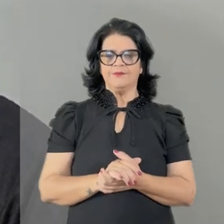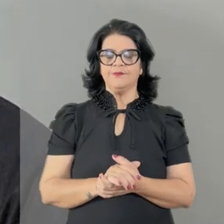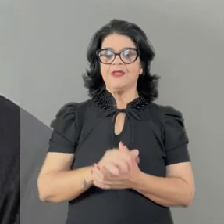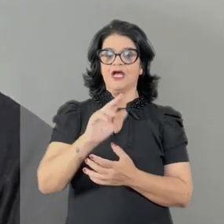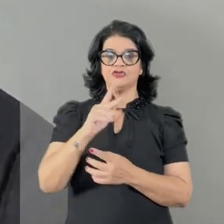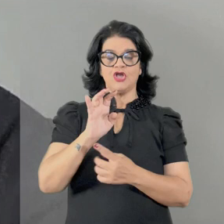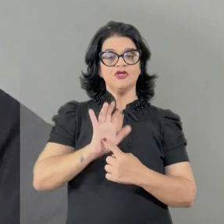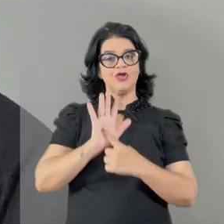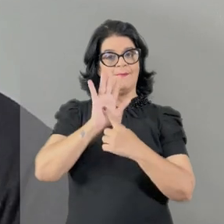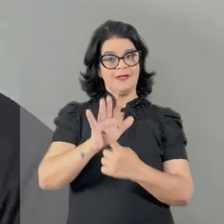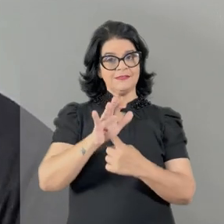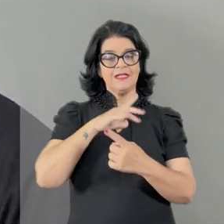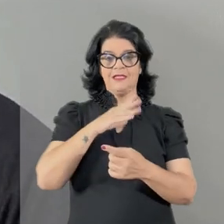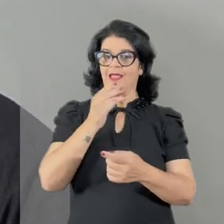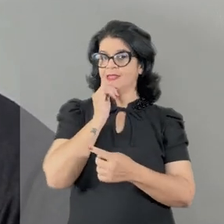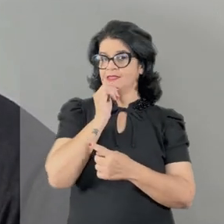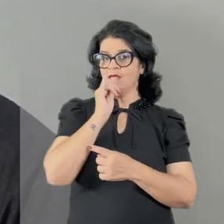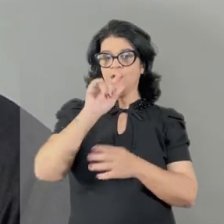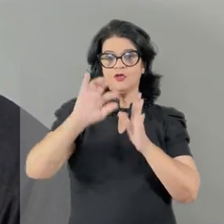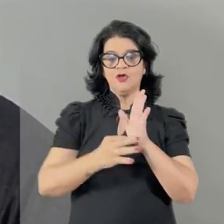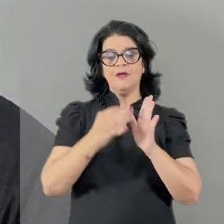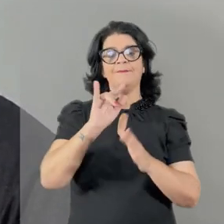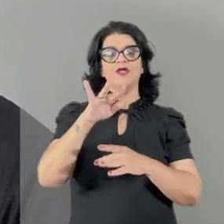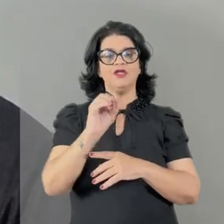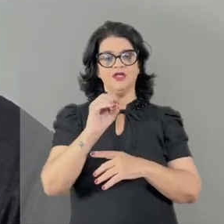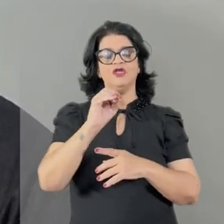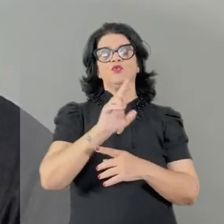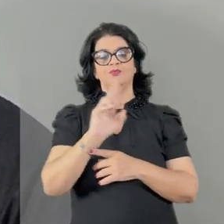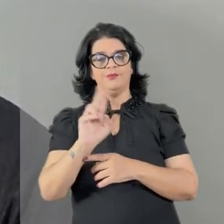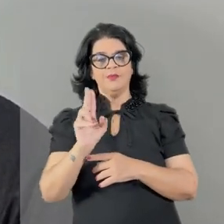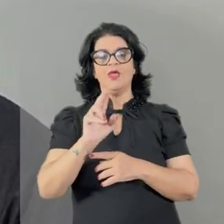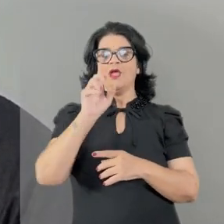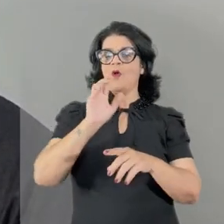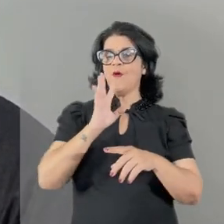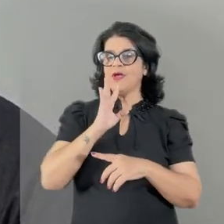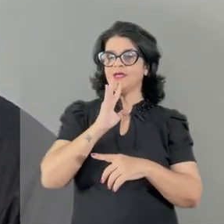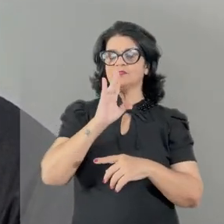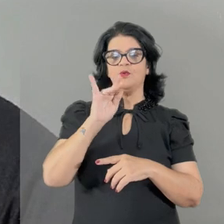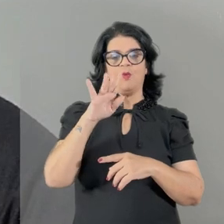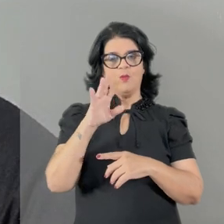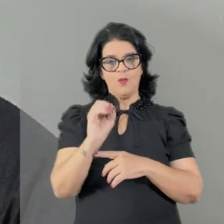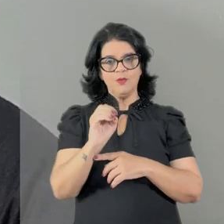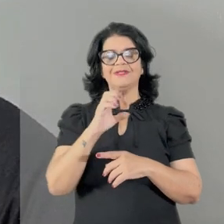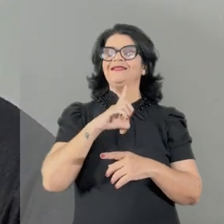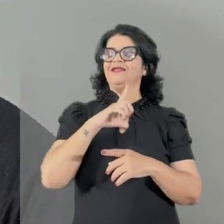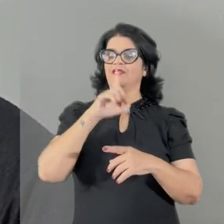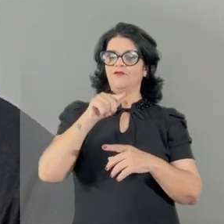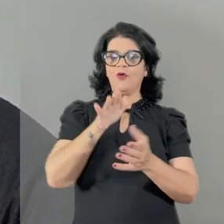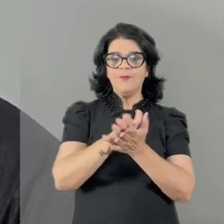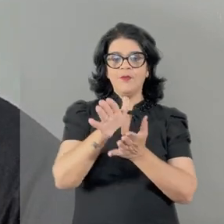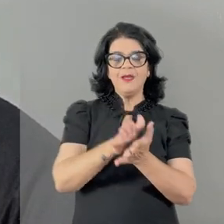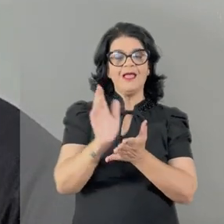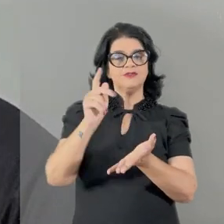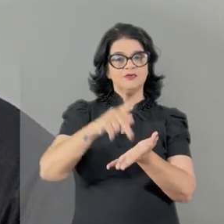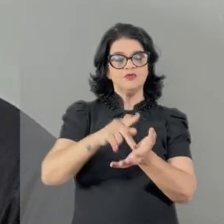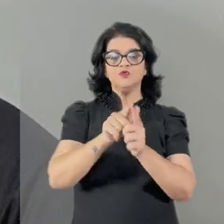A charge apresentada aqui, como exemplo, é de autoria de Benito Baixo Barbosa, mais conhecido como Belmonte, e foi publicada